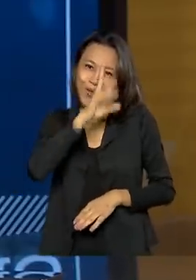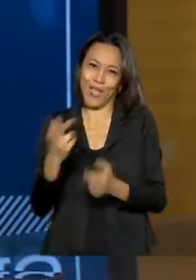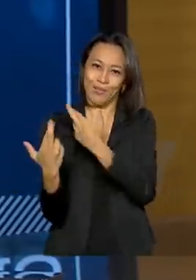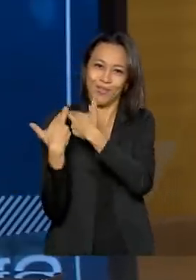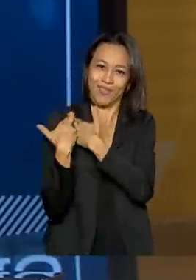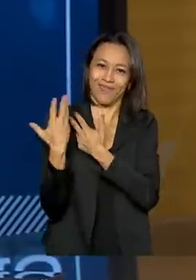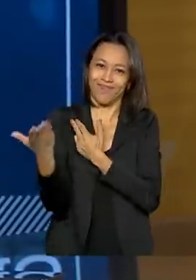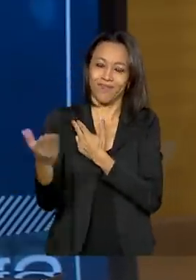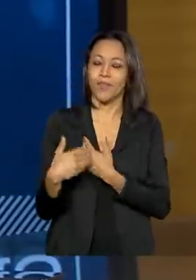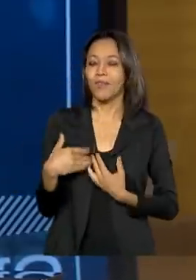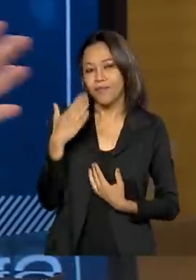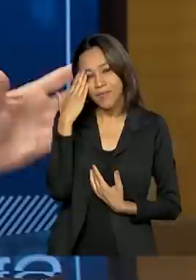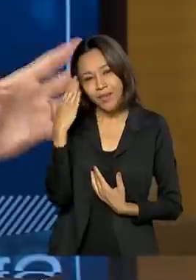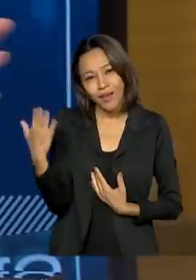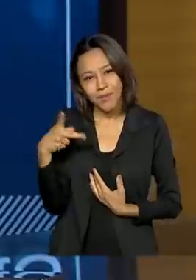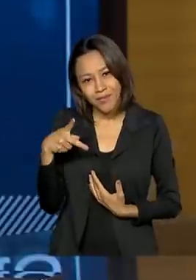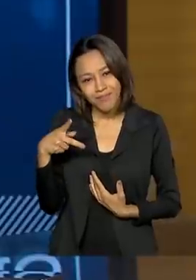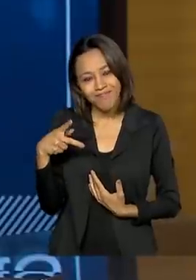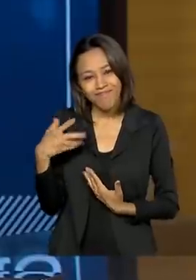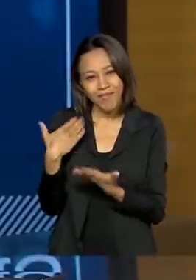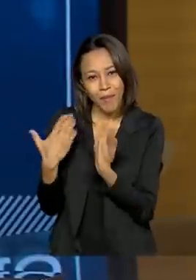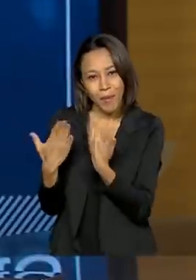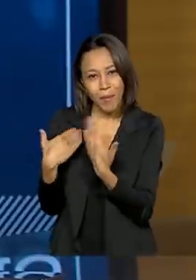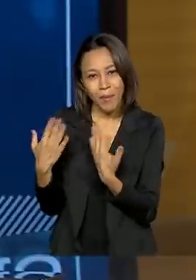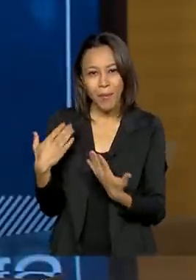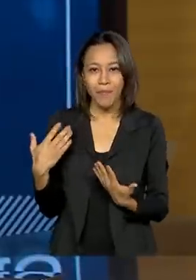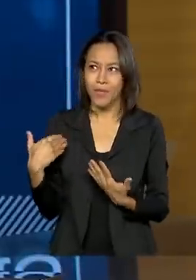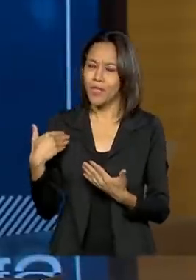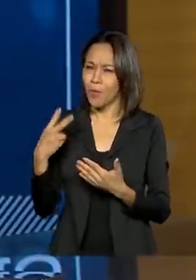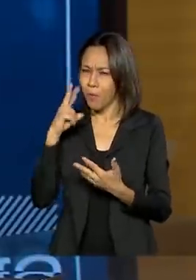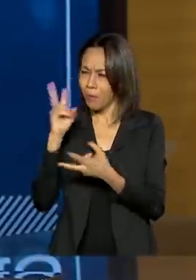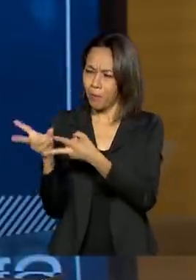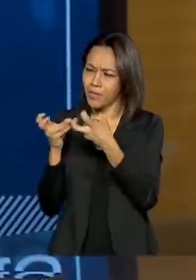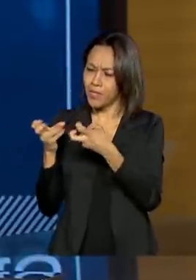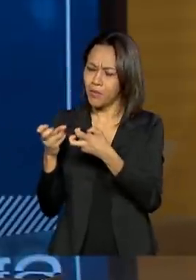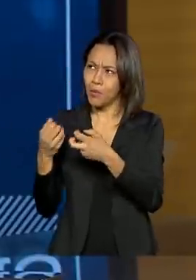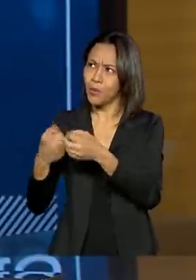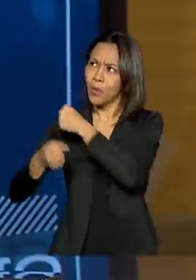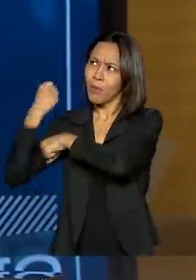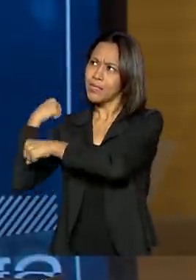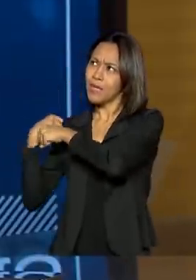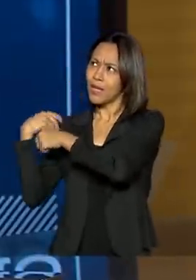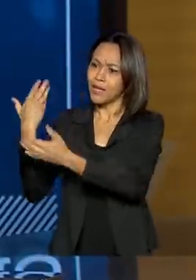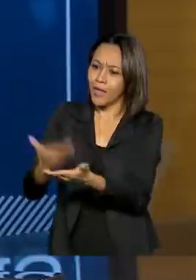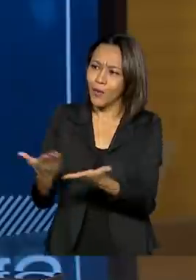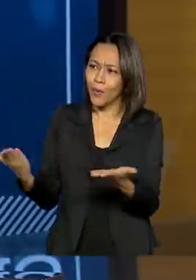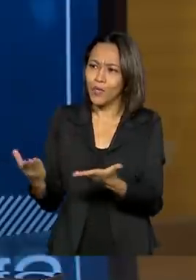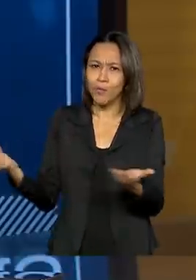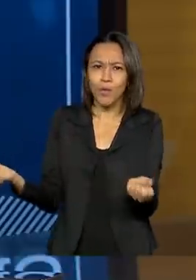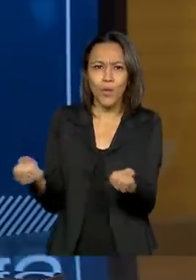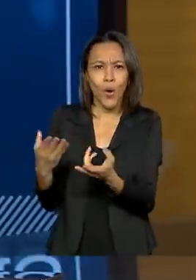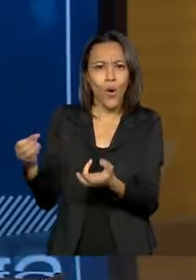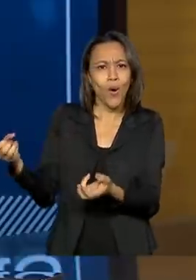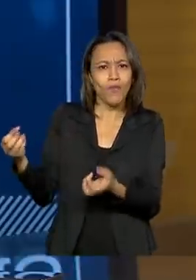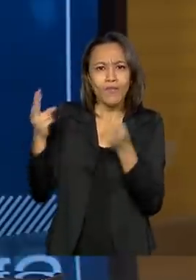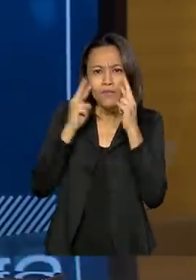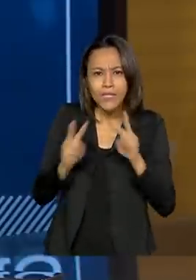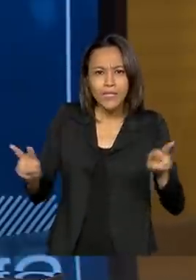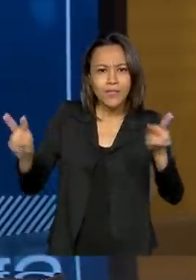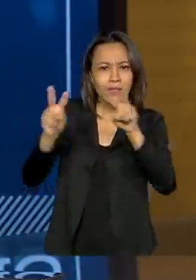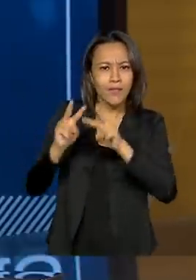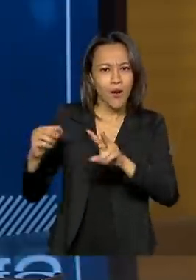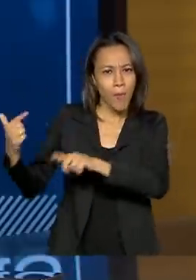obrigado pela entrevista. Eu vejo que, do ano passado para agora, consolidou-se uma nova visão ali, novas